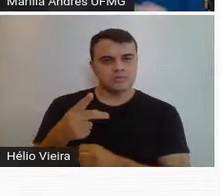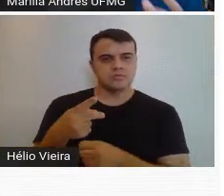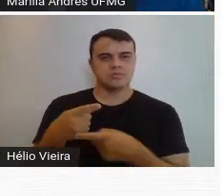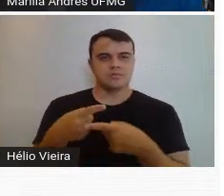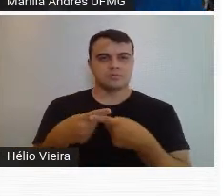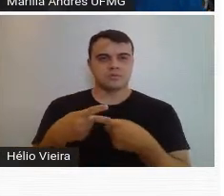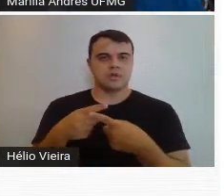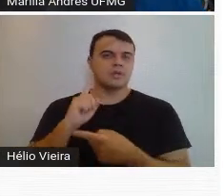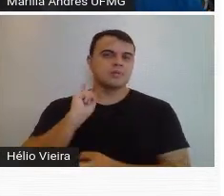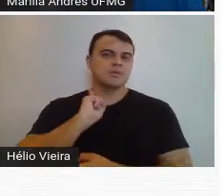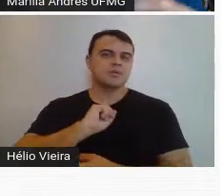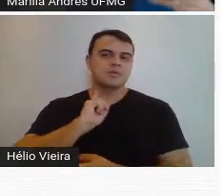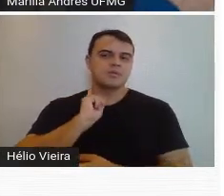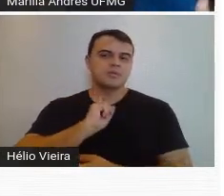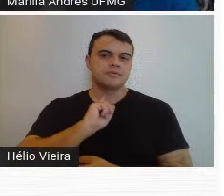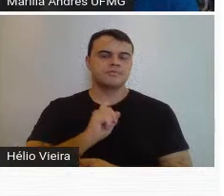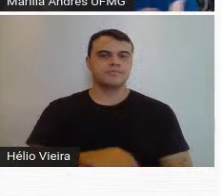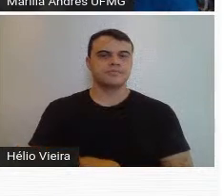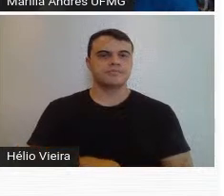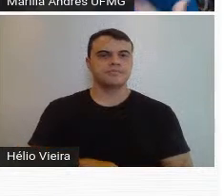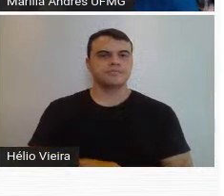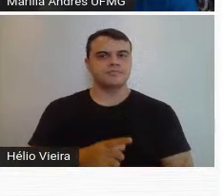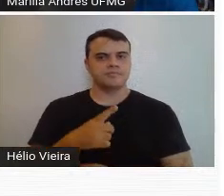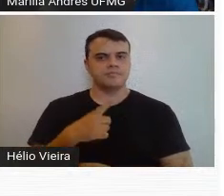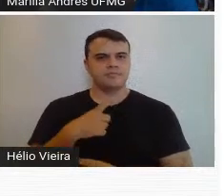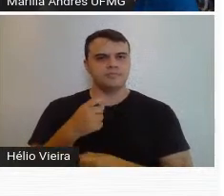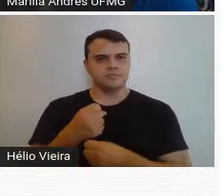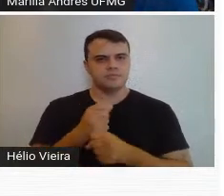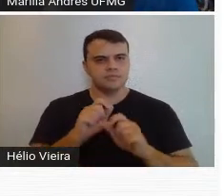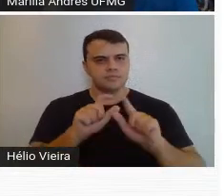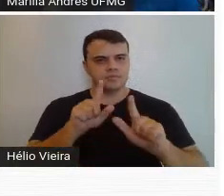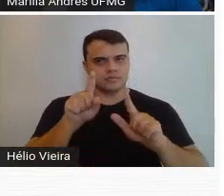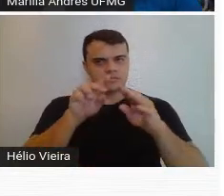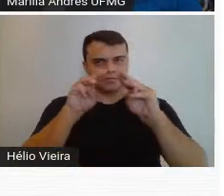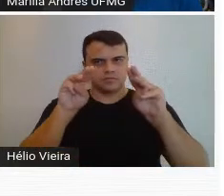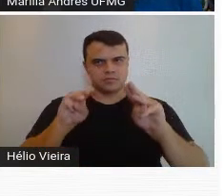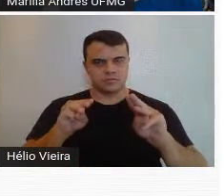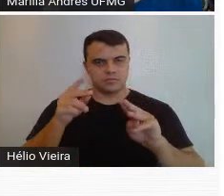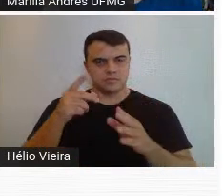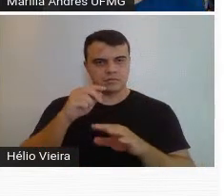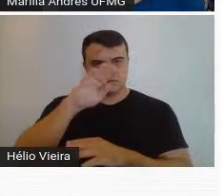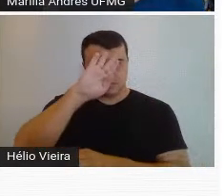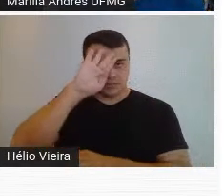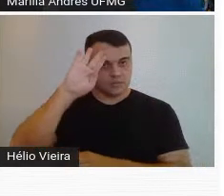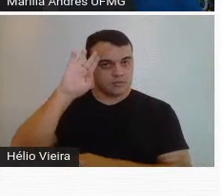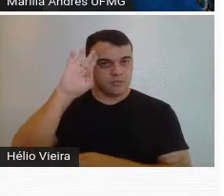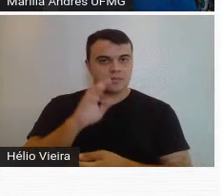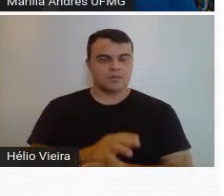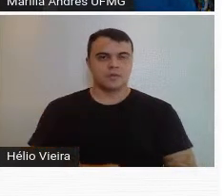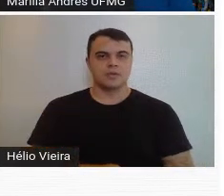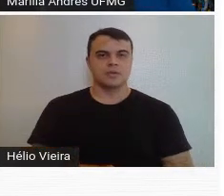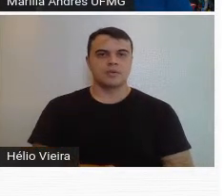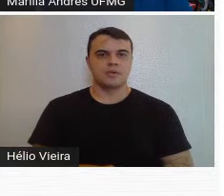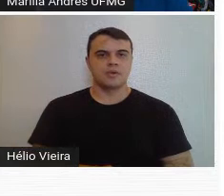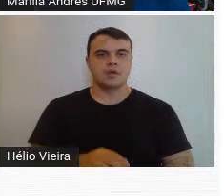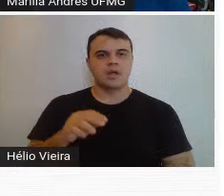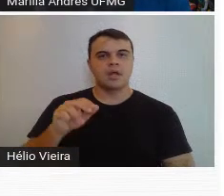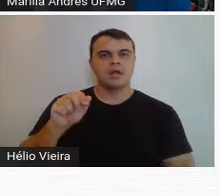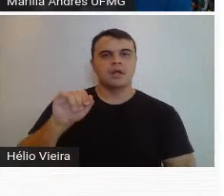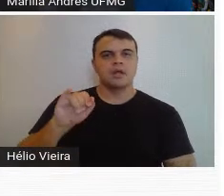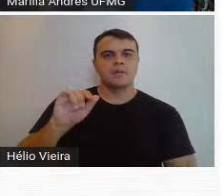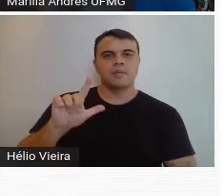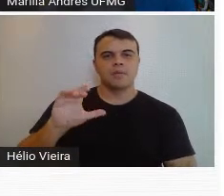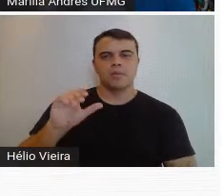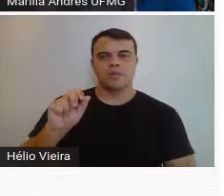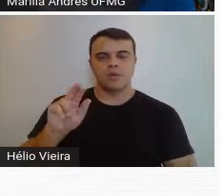de Minas Gerais e que deixaram obras no Museu da Pampulha. Pode passar. Aqui a Bilka de Castro,